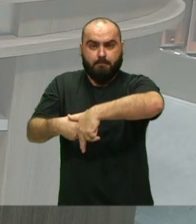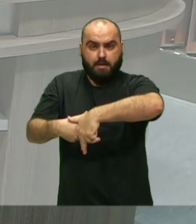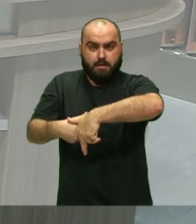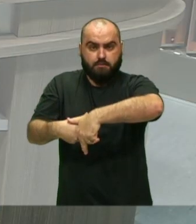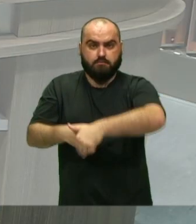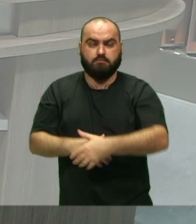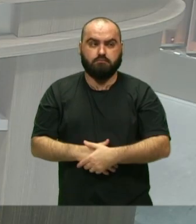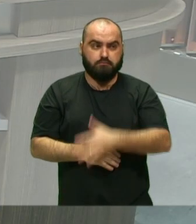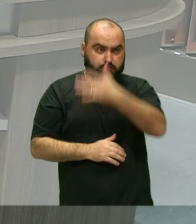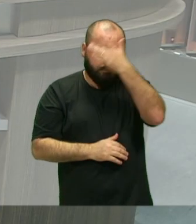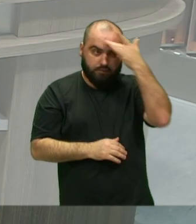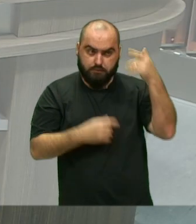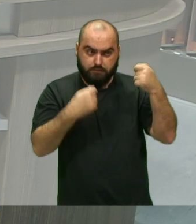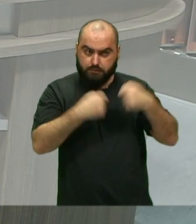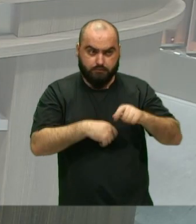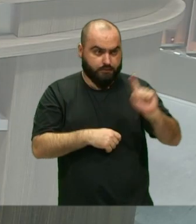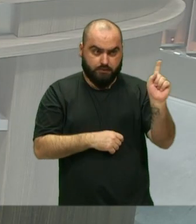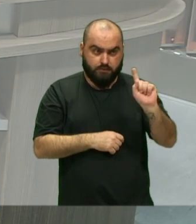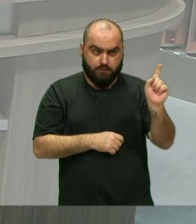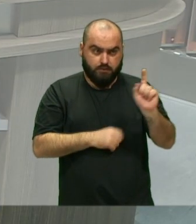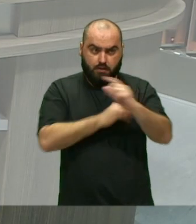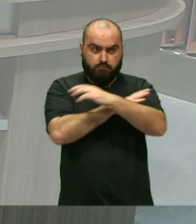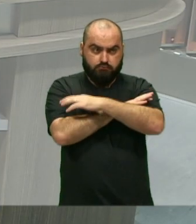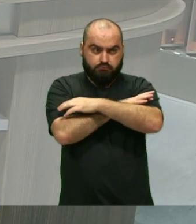a pessoa Não precisa expressar Ser